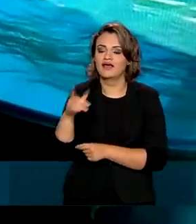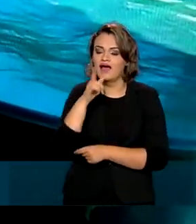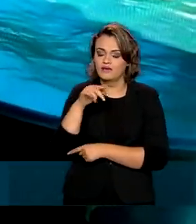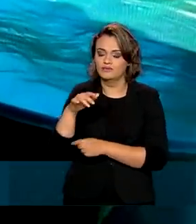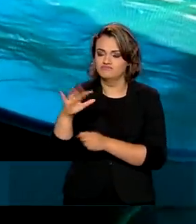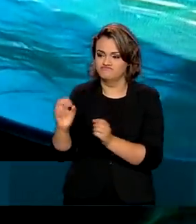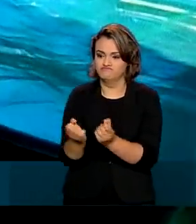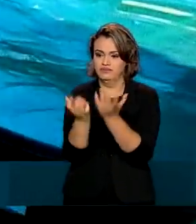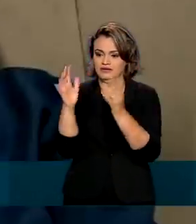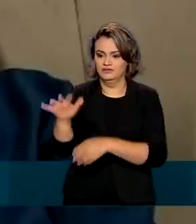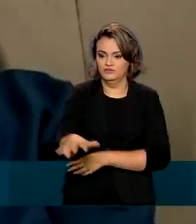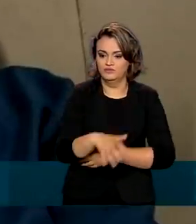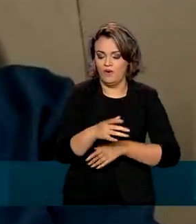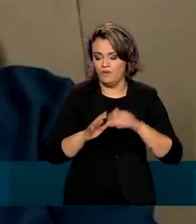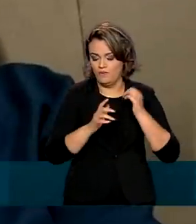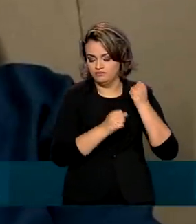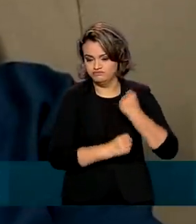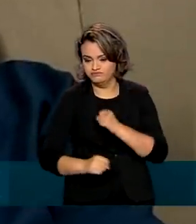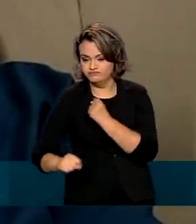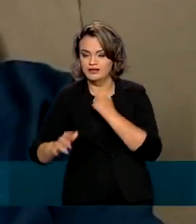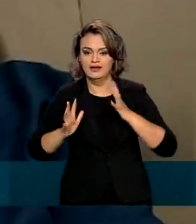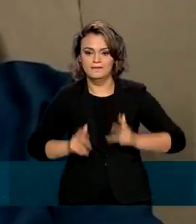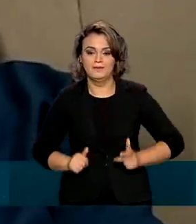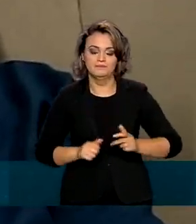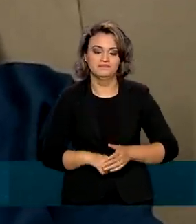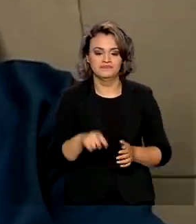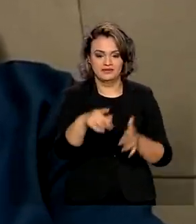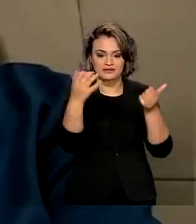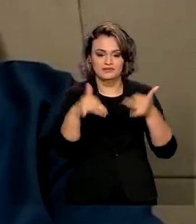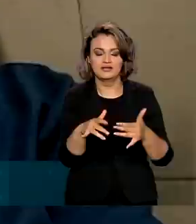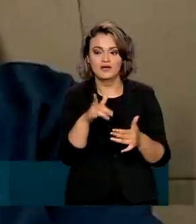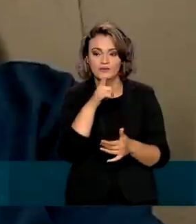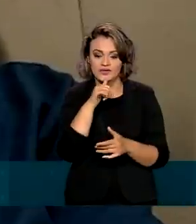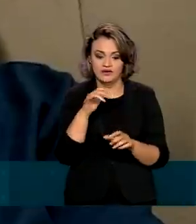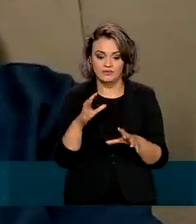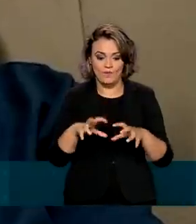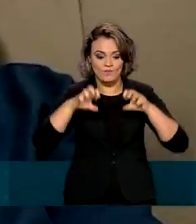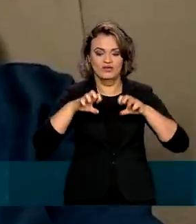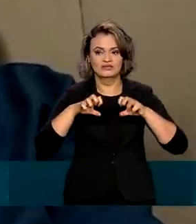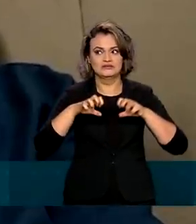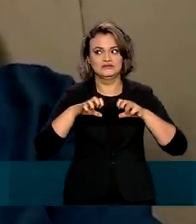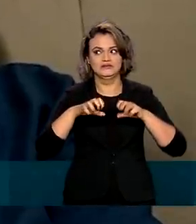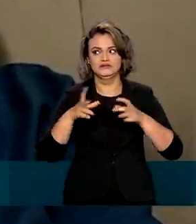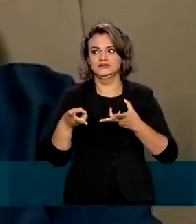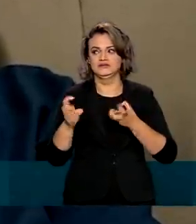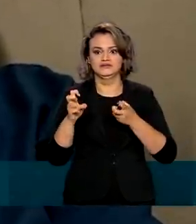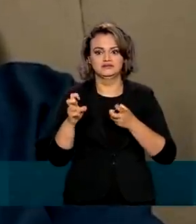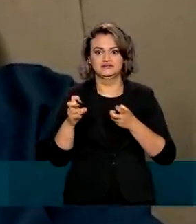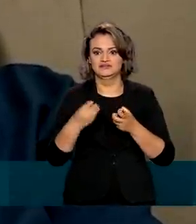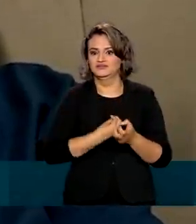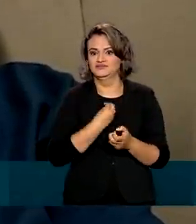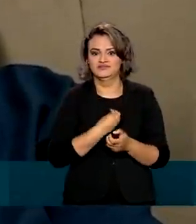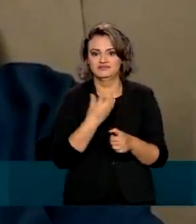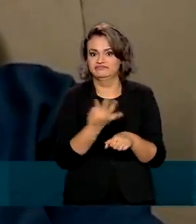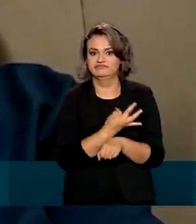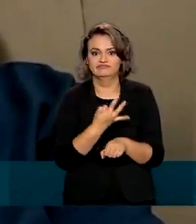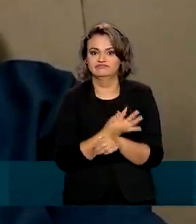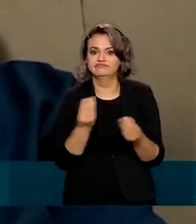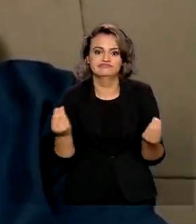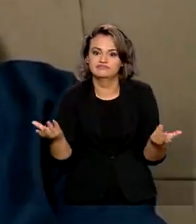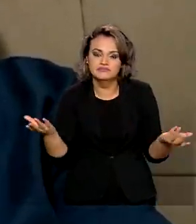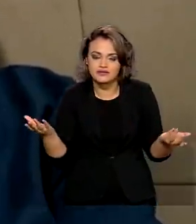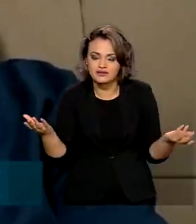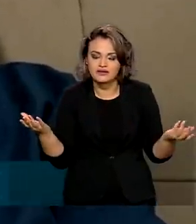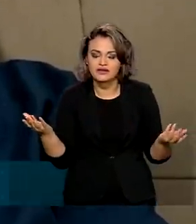ou lavar o quintal. Quando ela para de sair na torneira, aí a gente percebe. Percebe que sem a água a gente não consegue sobreviver.